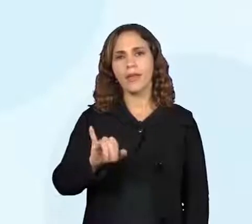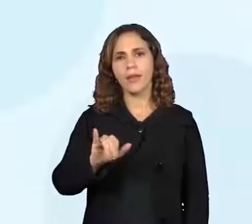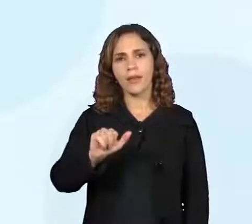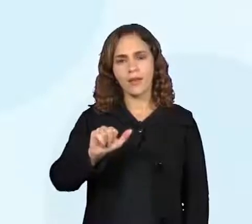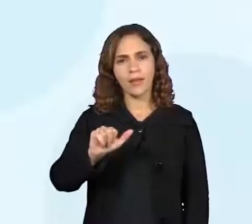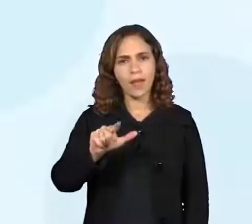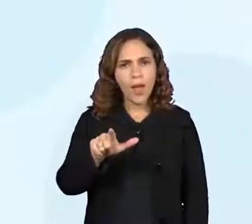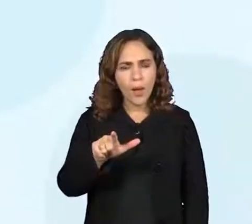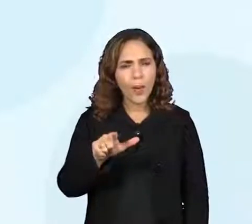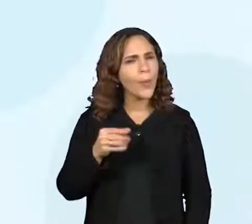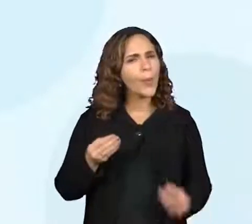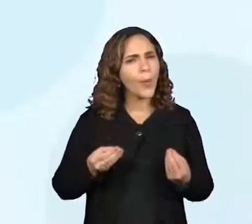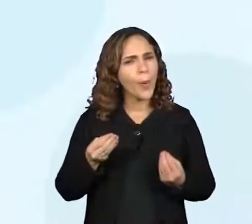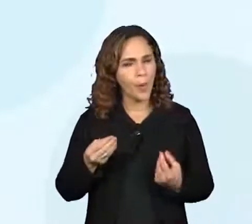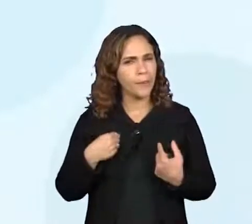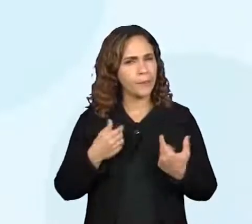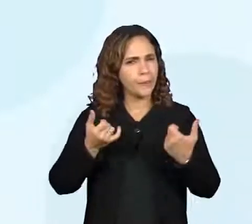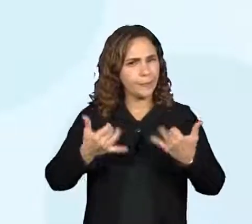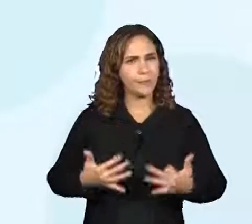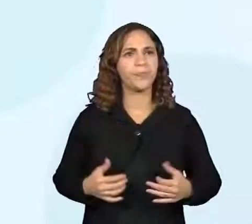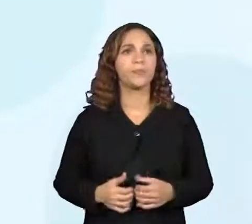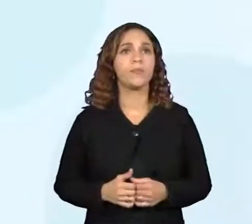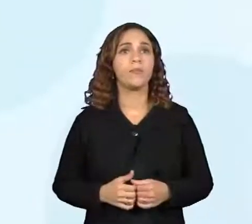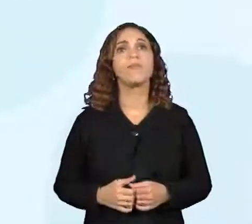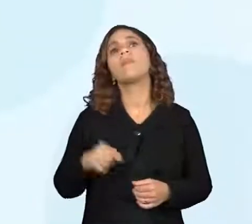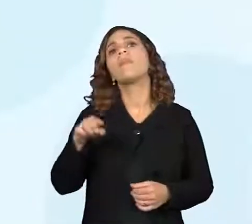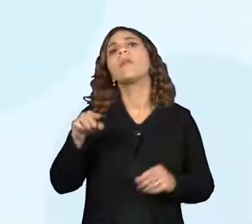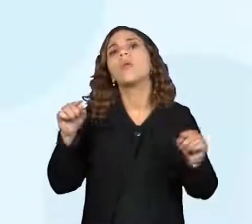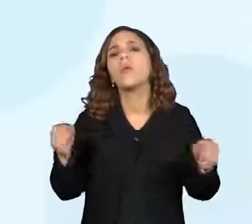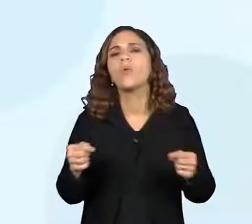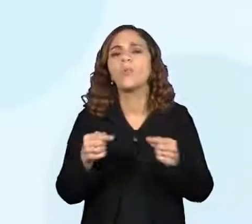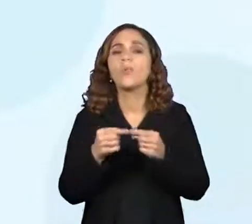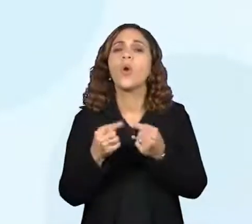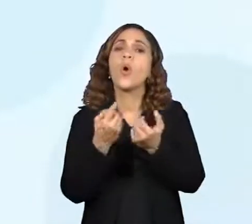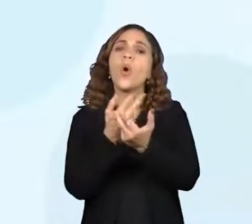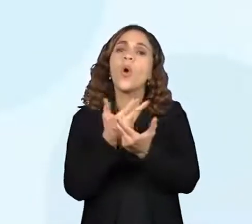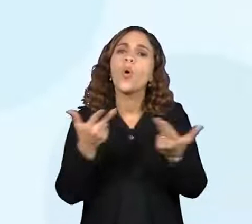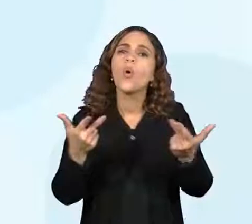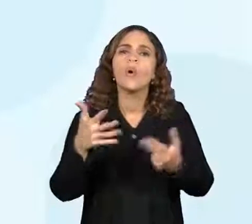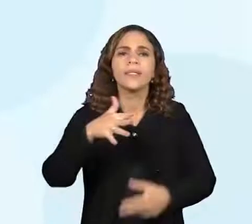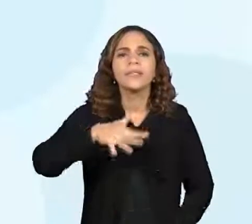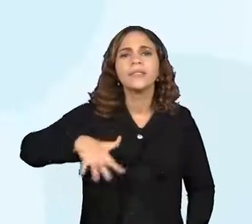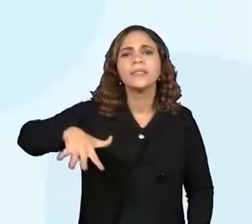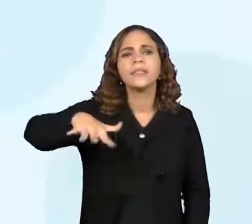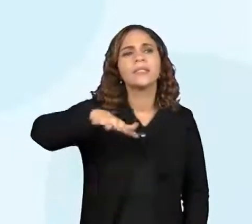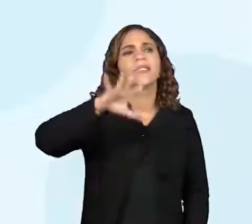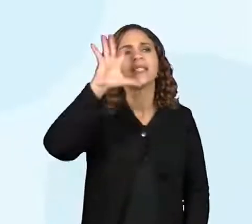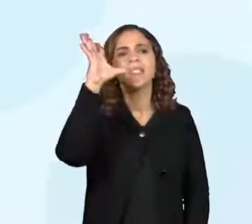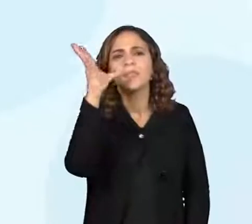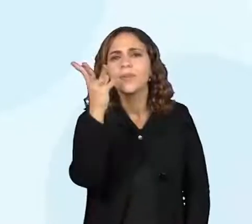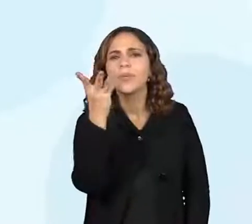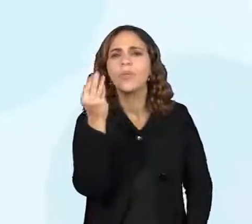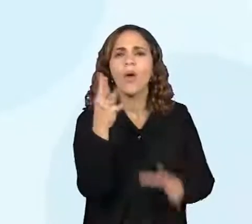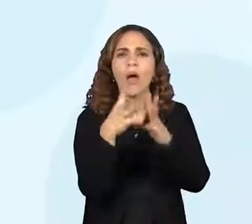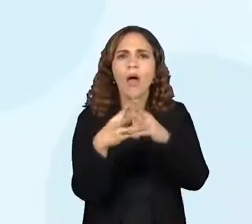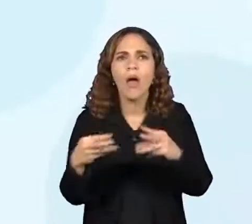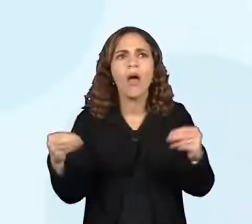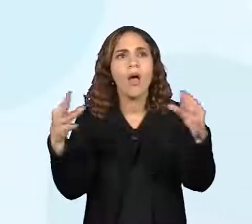A cultura imaterial está relacionada aos elementos espirituais ou